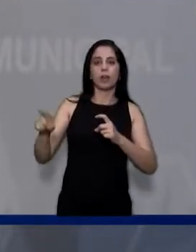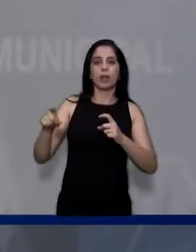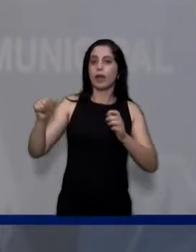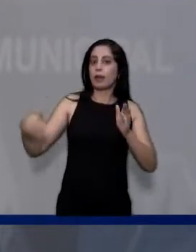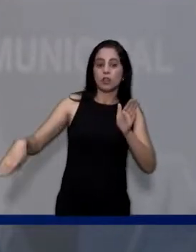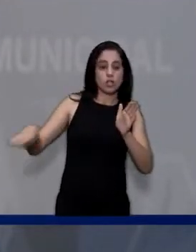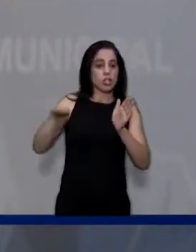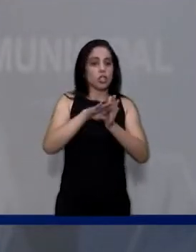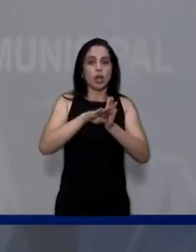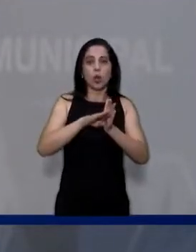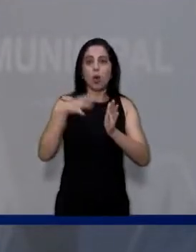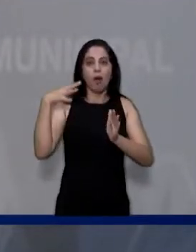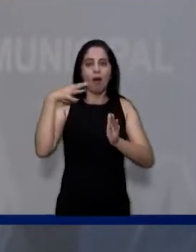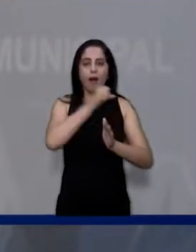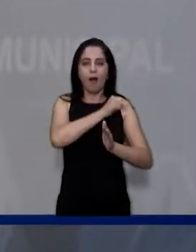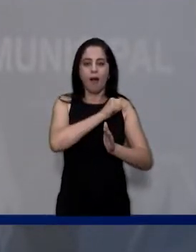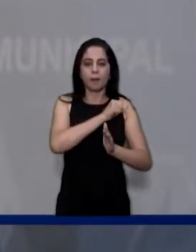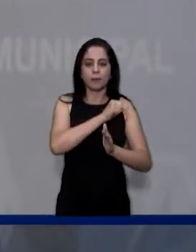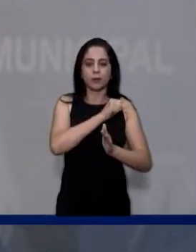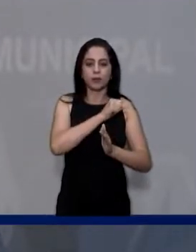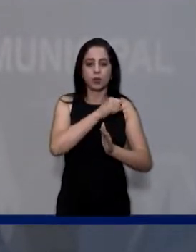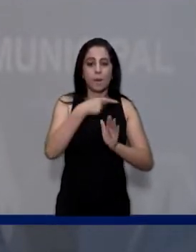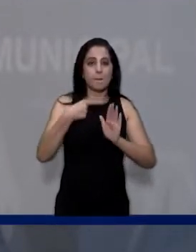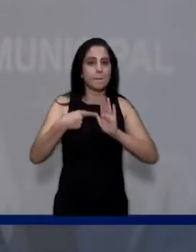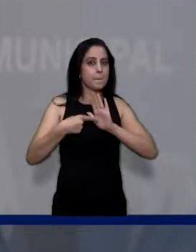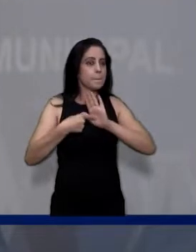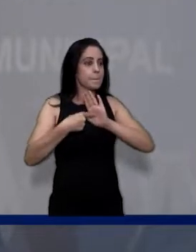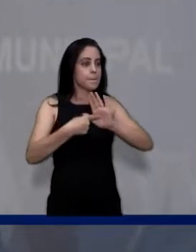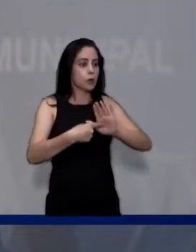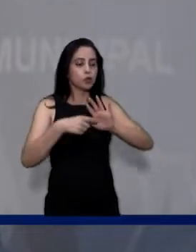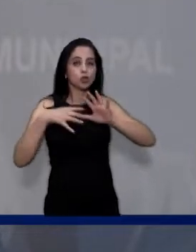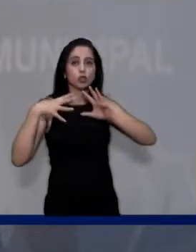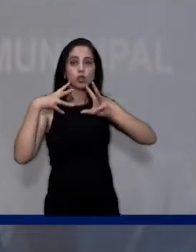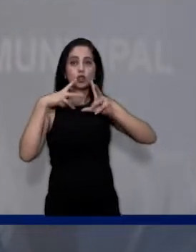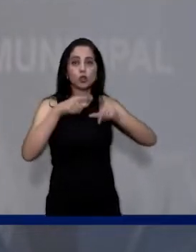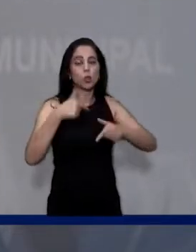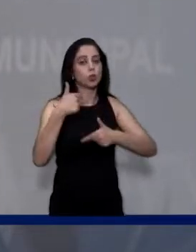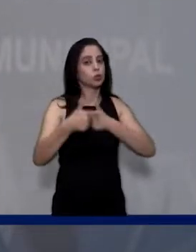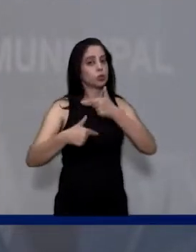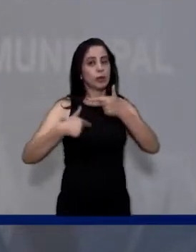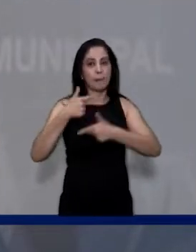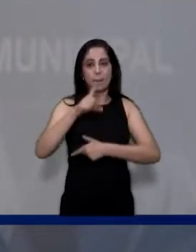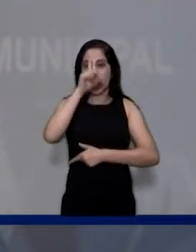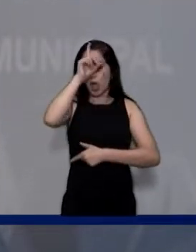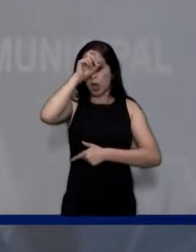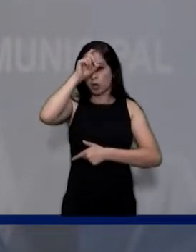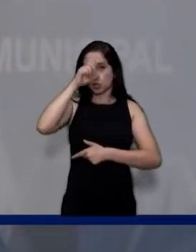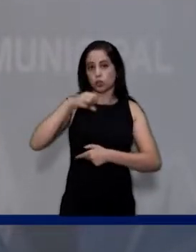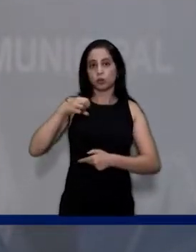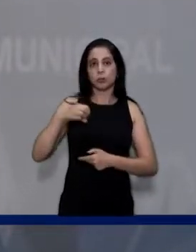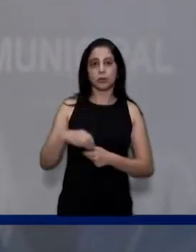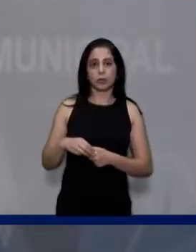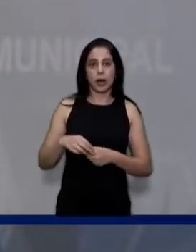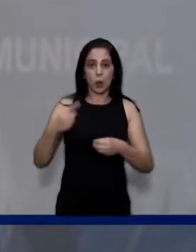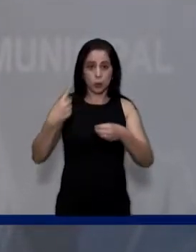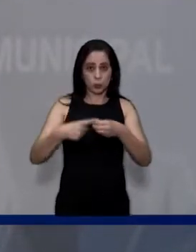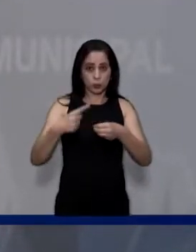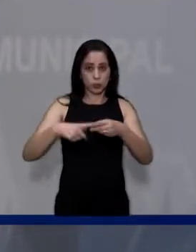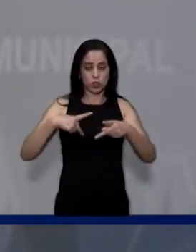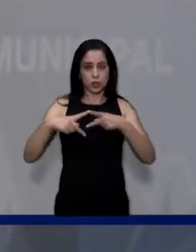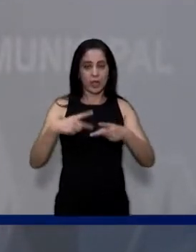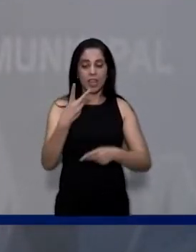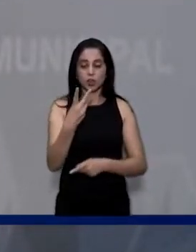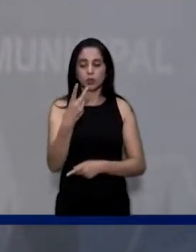aguardou, nos apresentou todo o trabalho do Hospital Municipal com 240 leitos